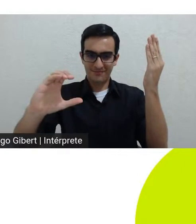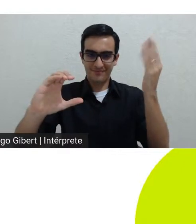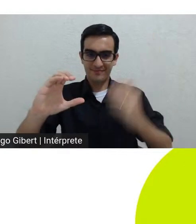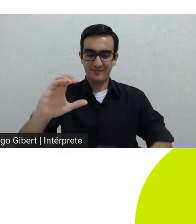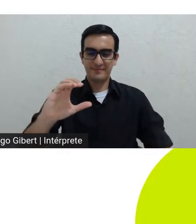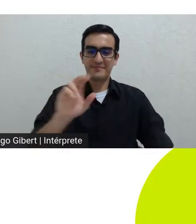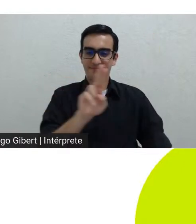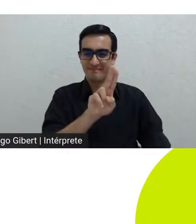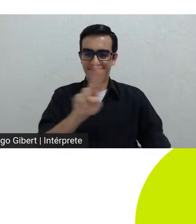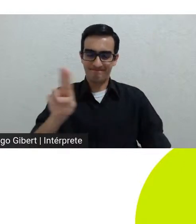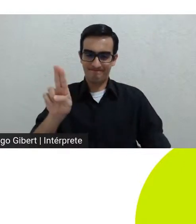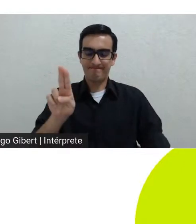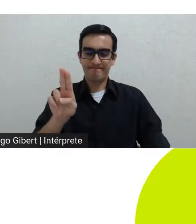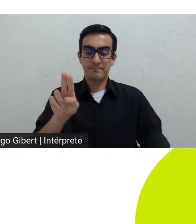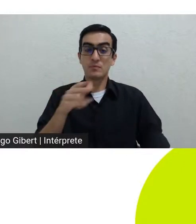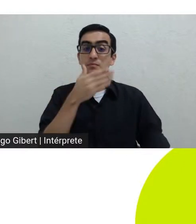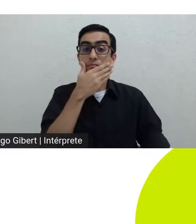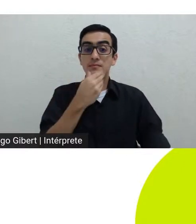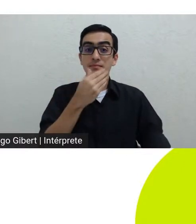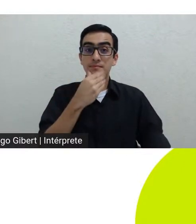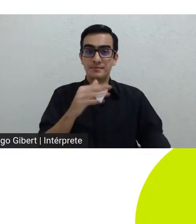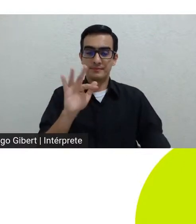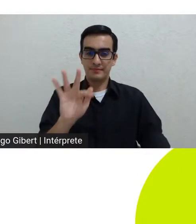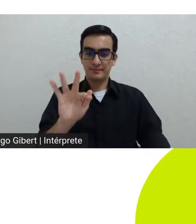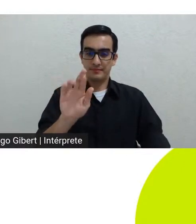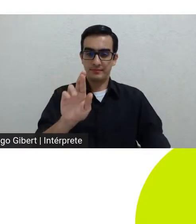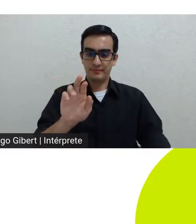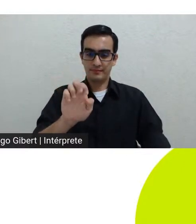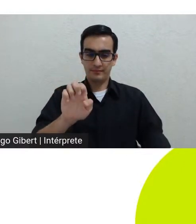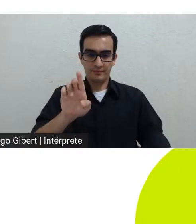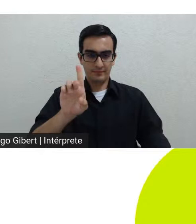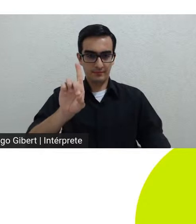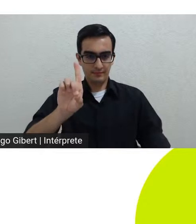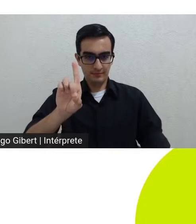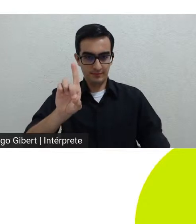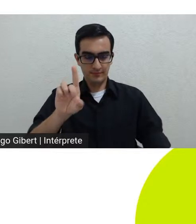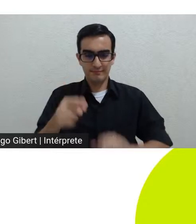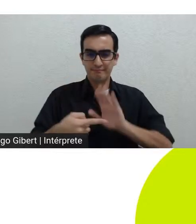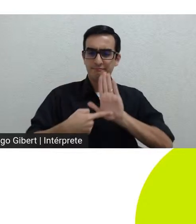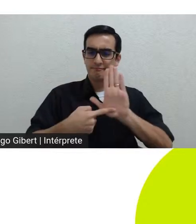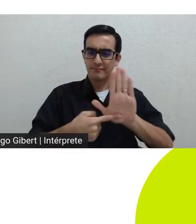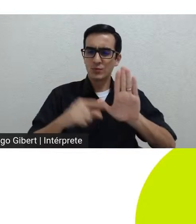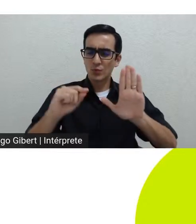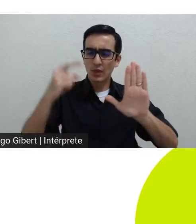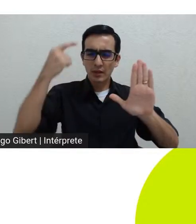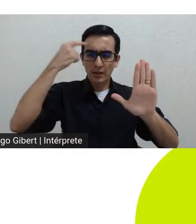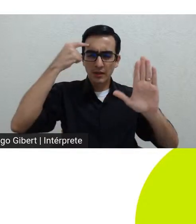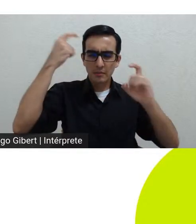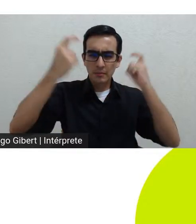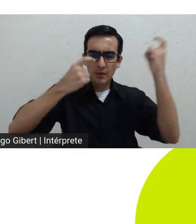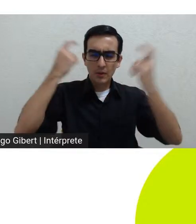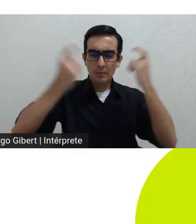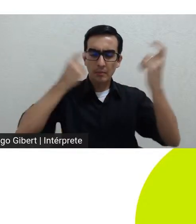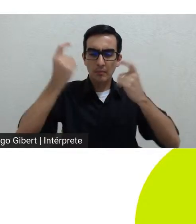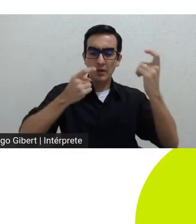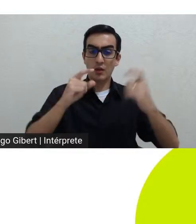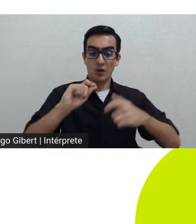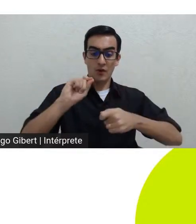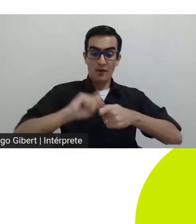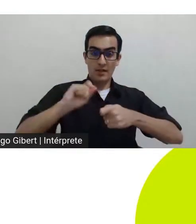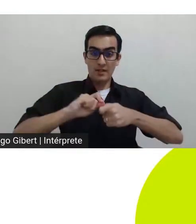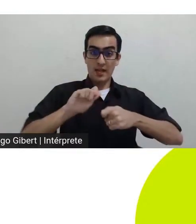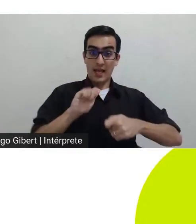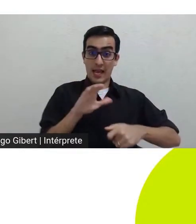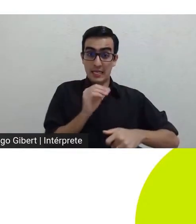Freud apresenta sobre essa neurose, compulsão não é simplesmente sinônimo de